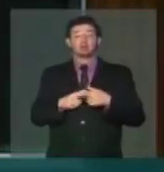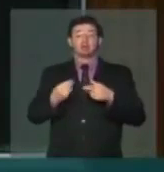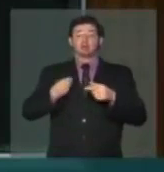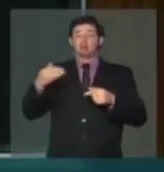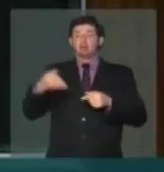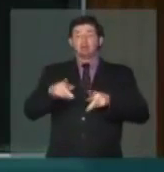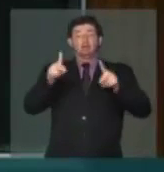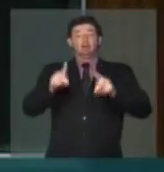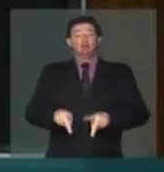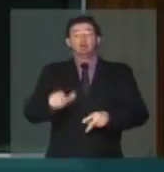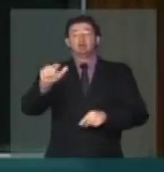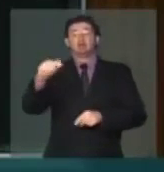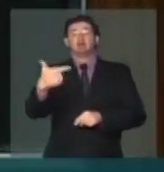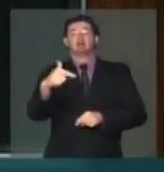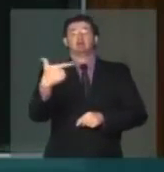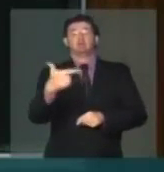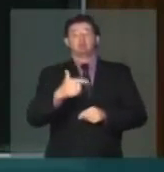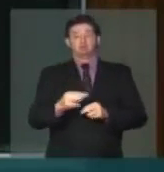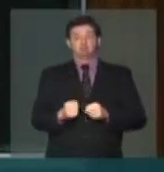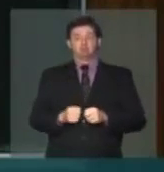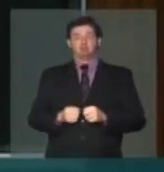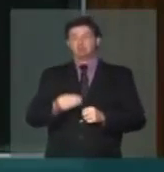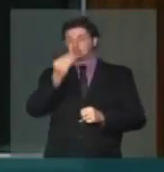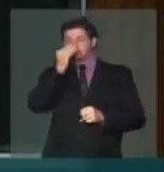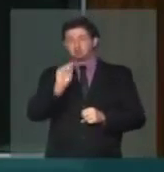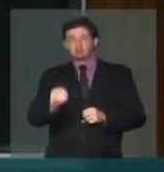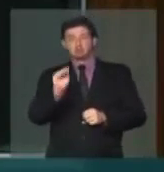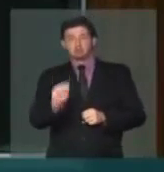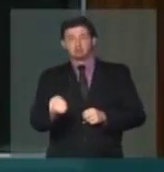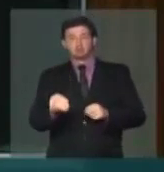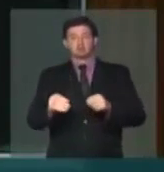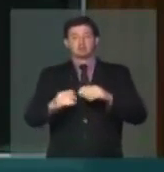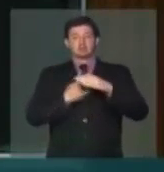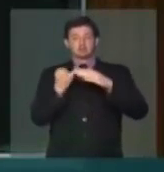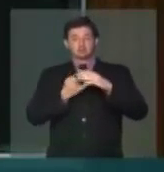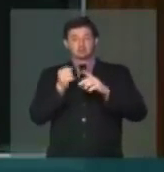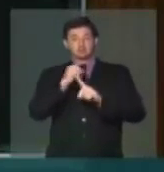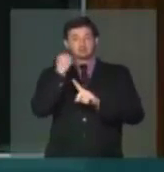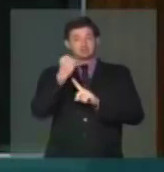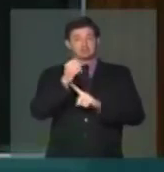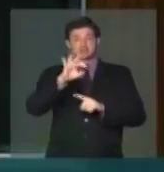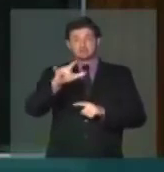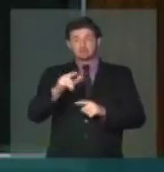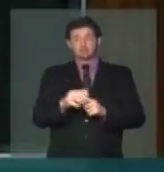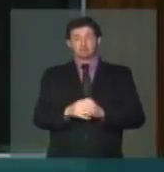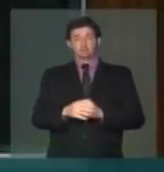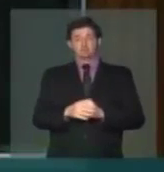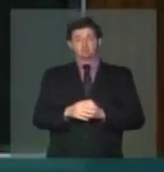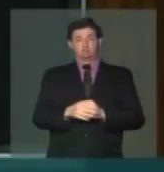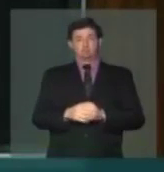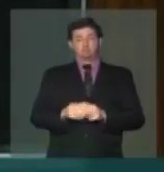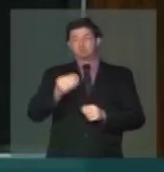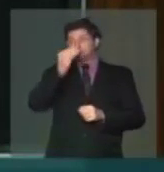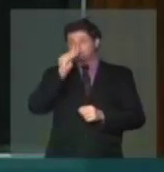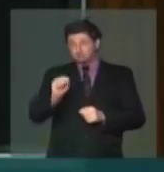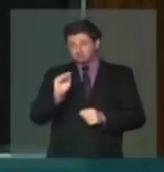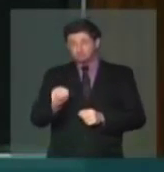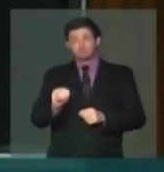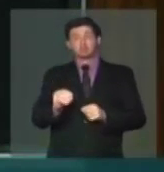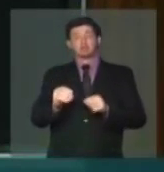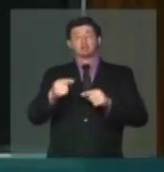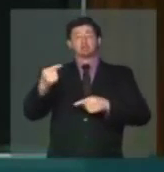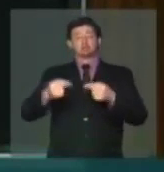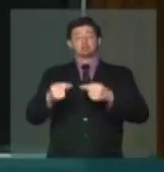participação popular, nega a participação das entidades da sociedade civil e se nega a tocar